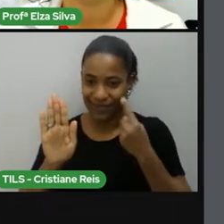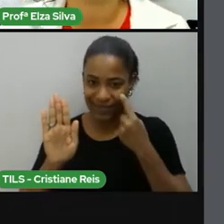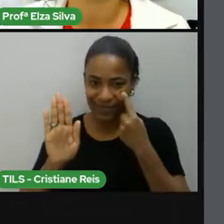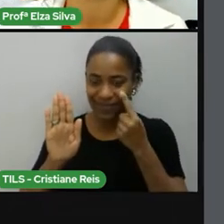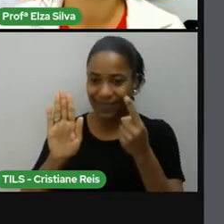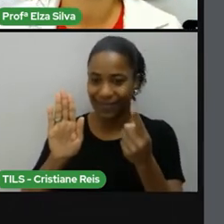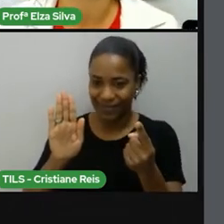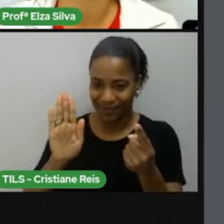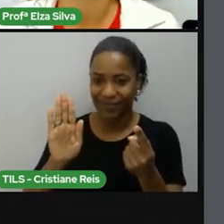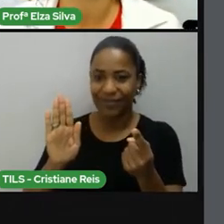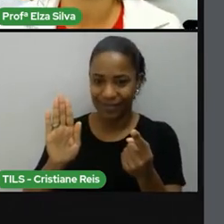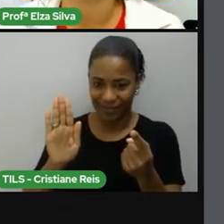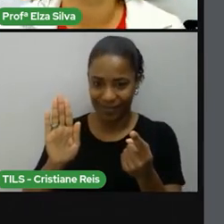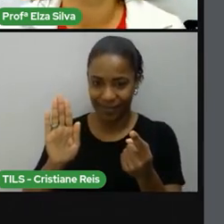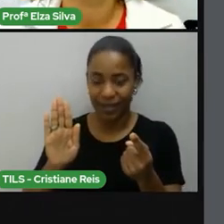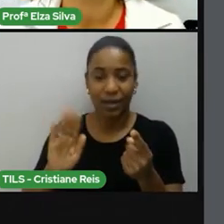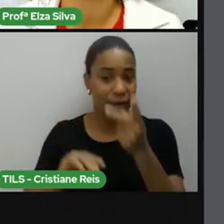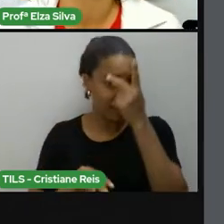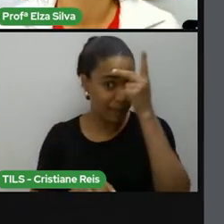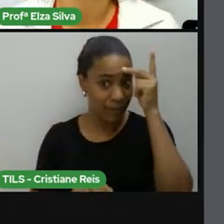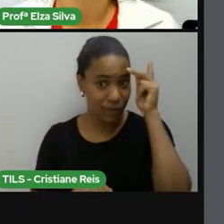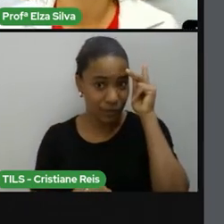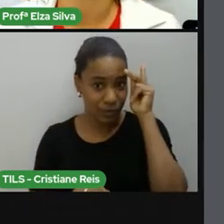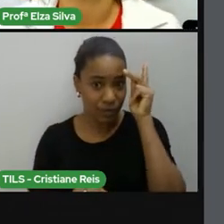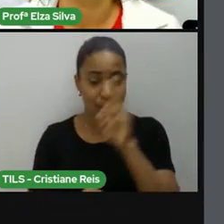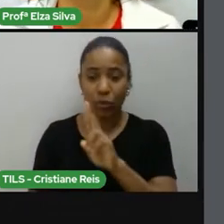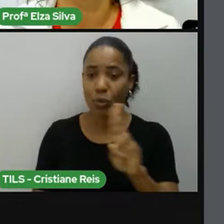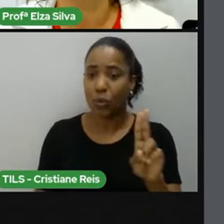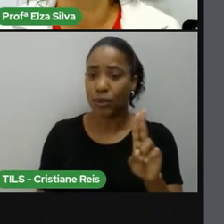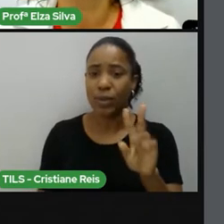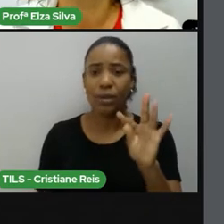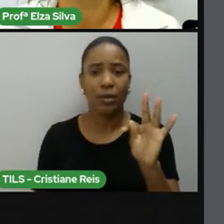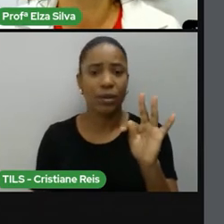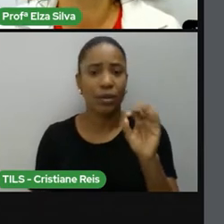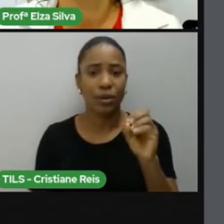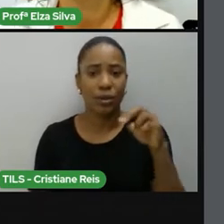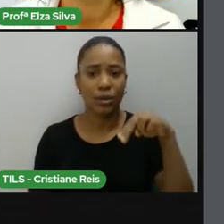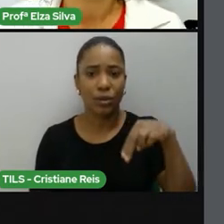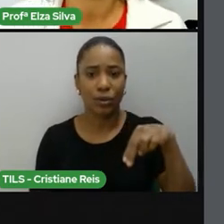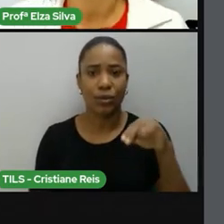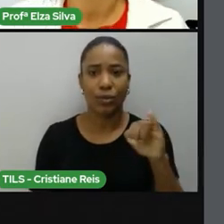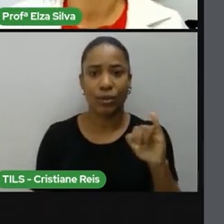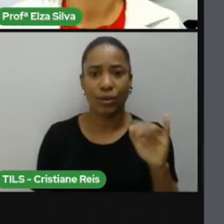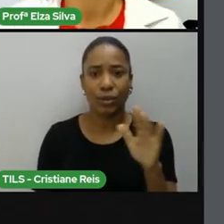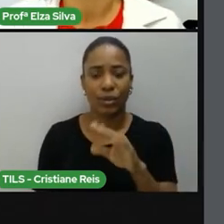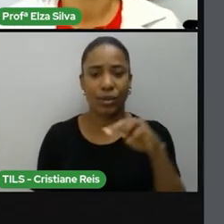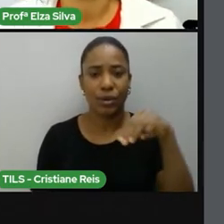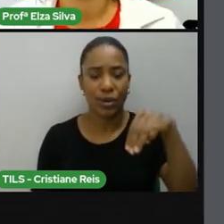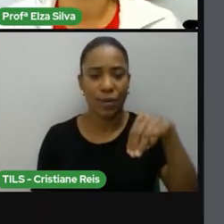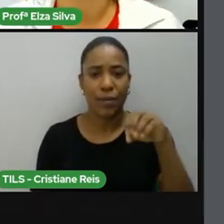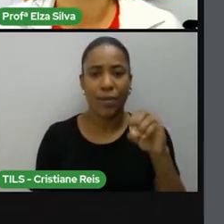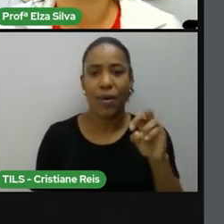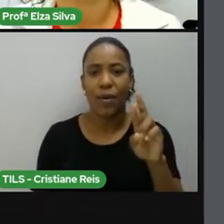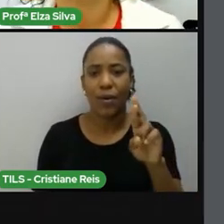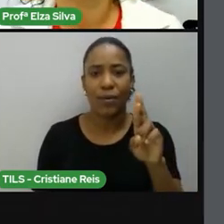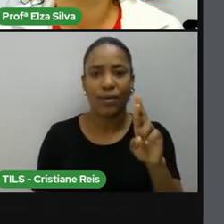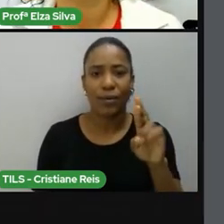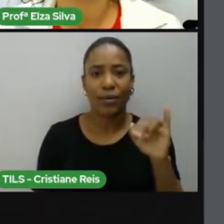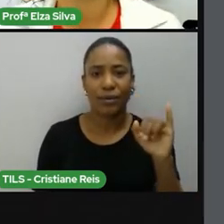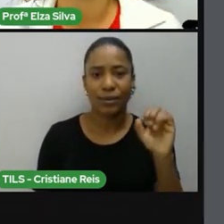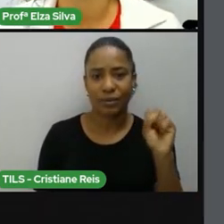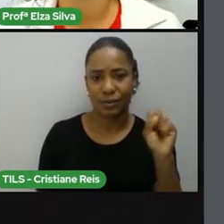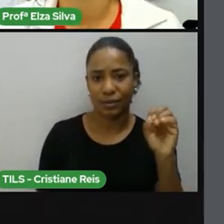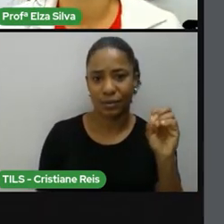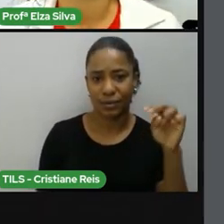a respeito de uma pessoa de nome Tani Morrison. Tani Morrison was born in